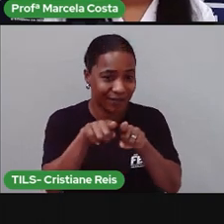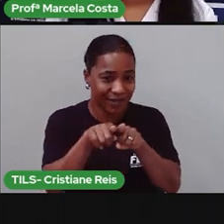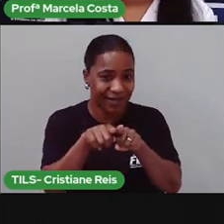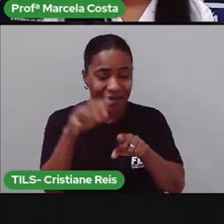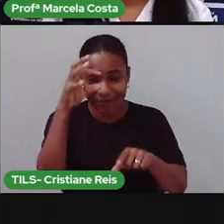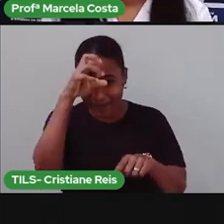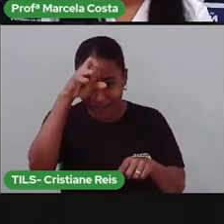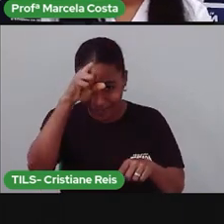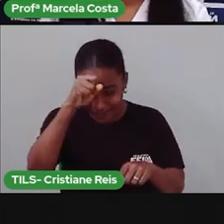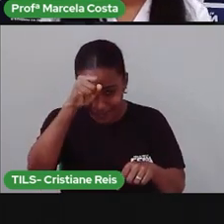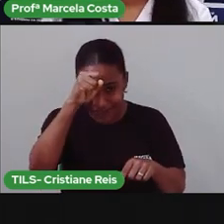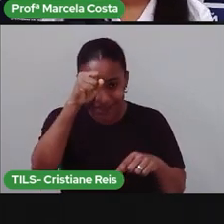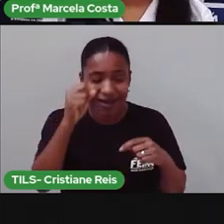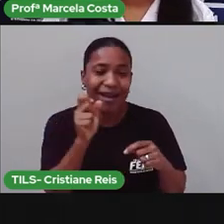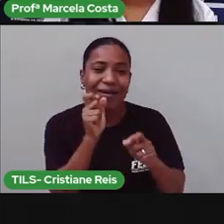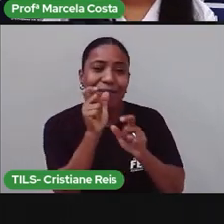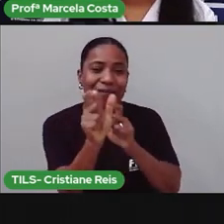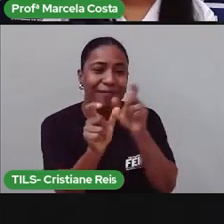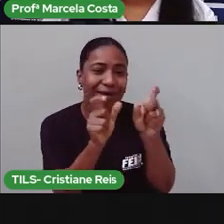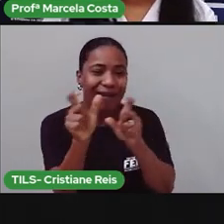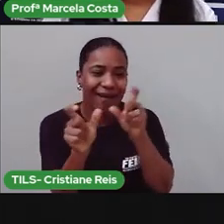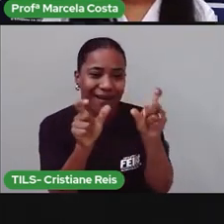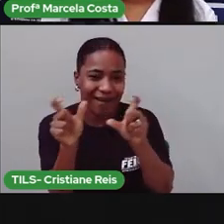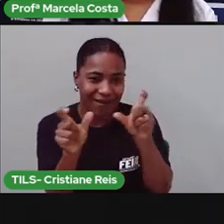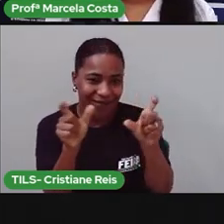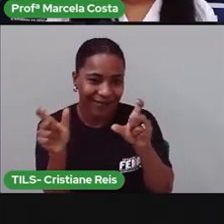algumas das palavras que a gente colocou aqui